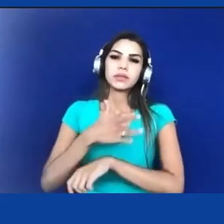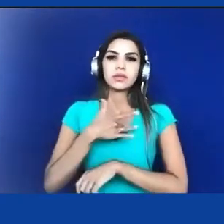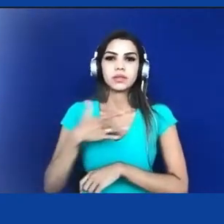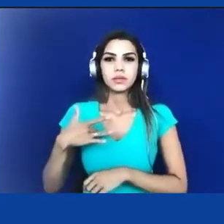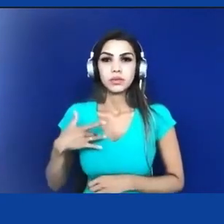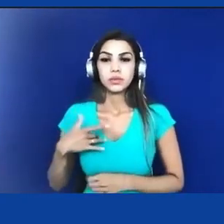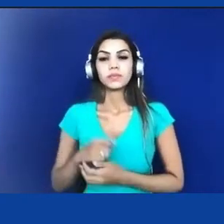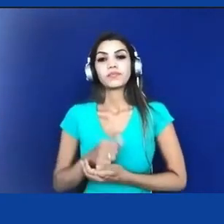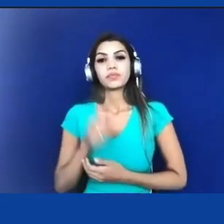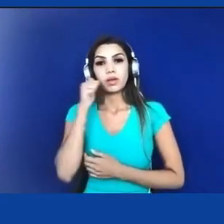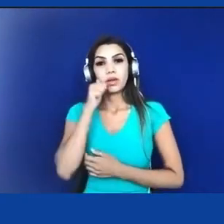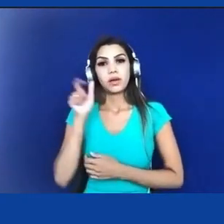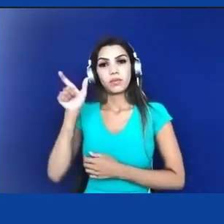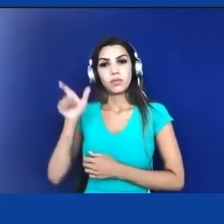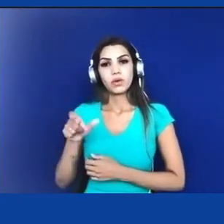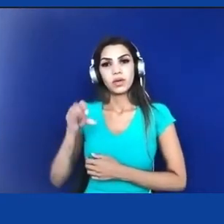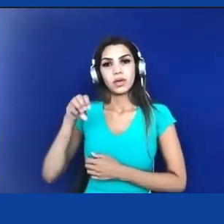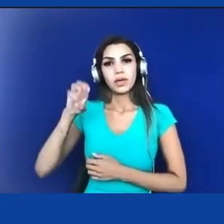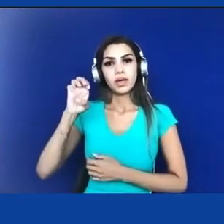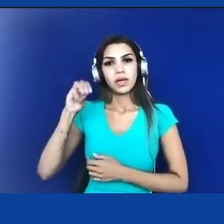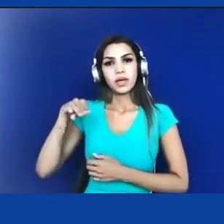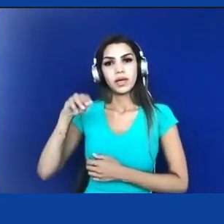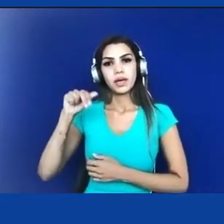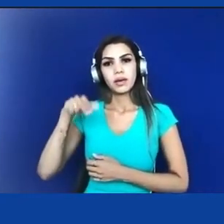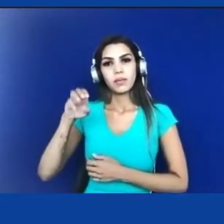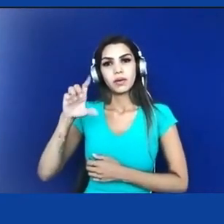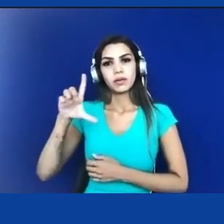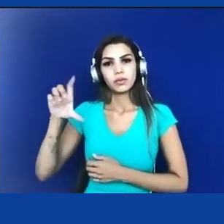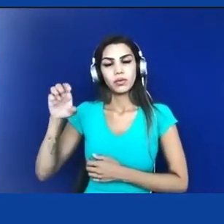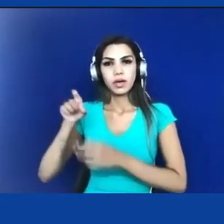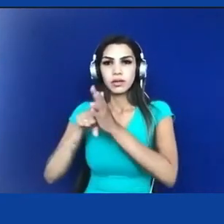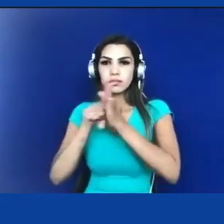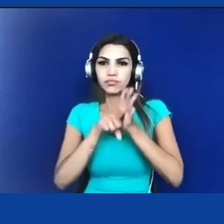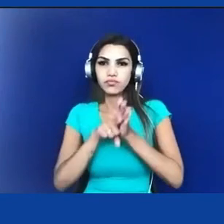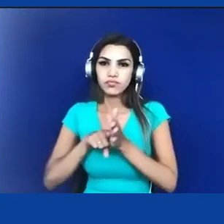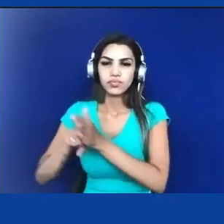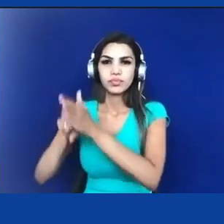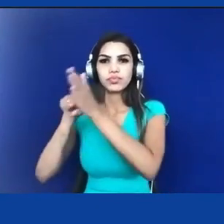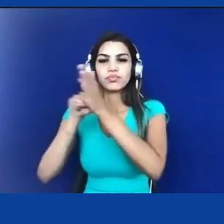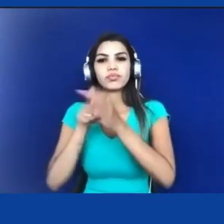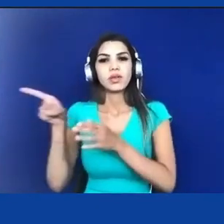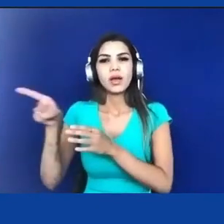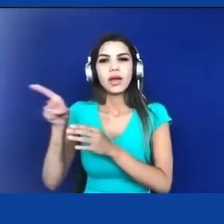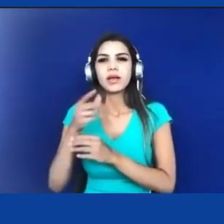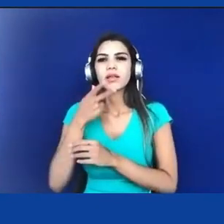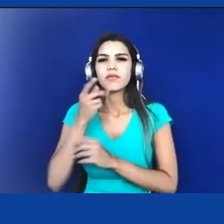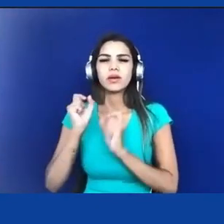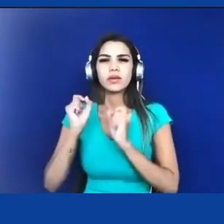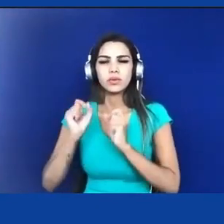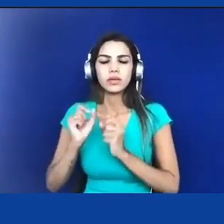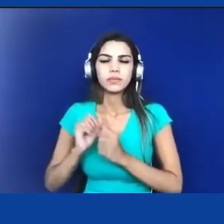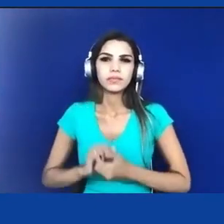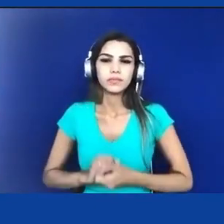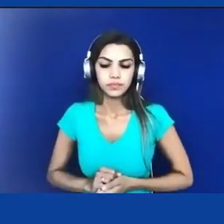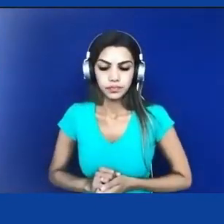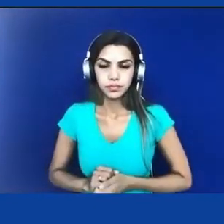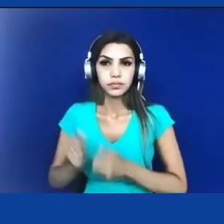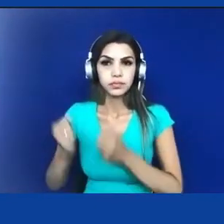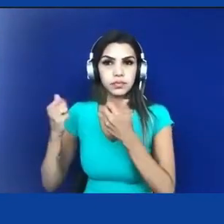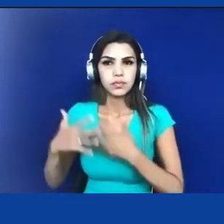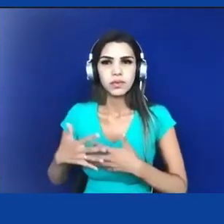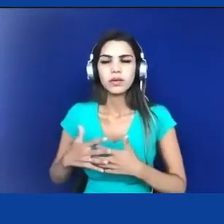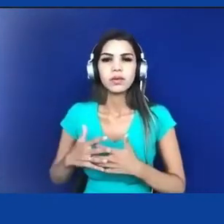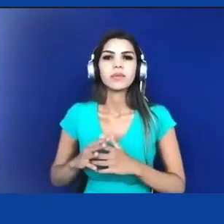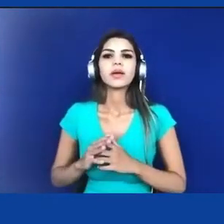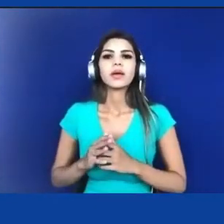da Fiocruz ela afirma que o aumento o que a pandemia